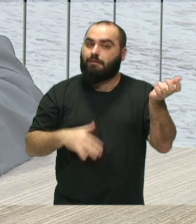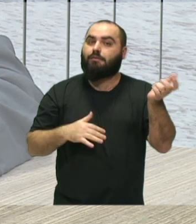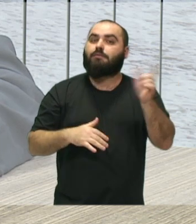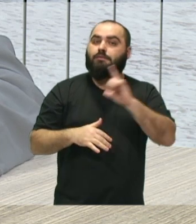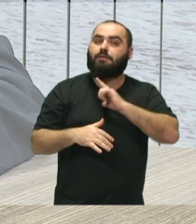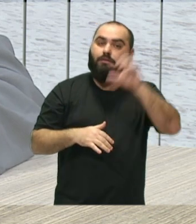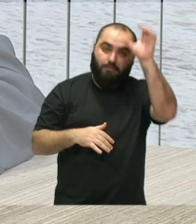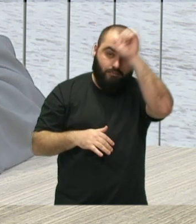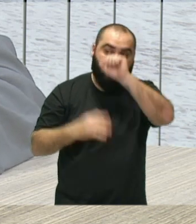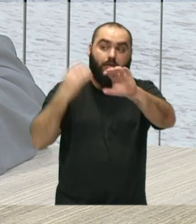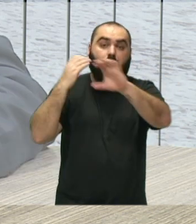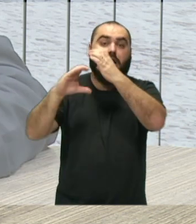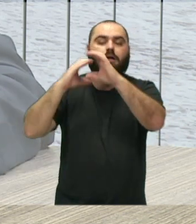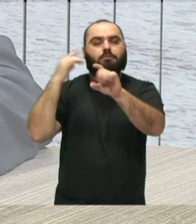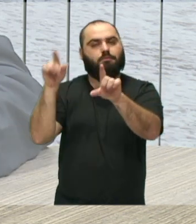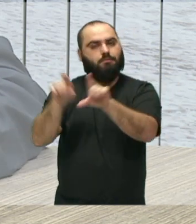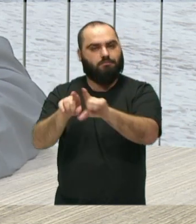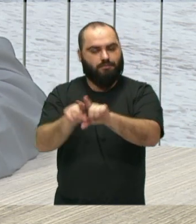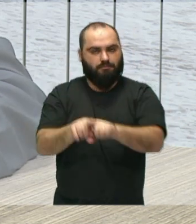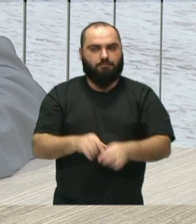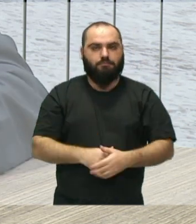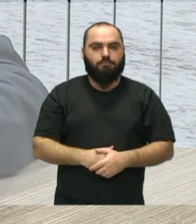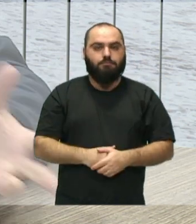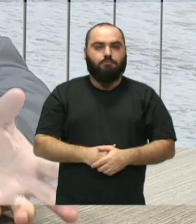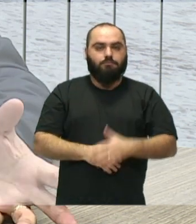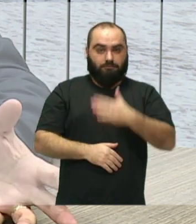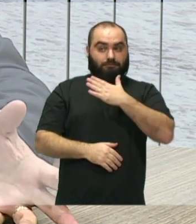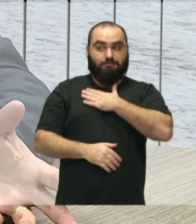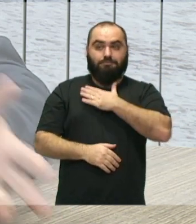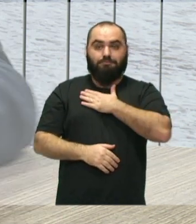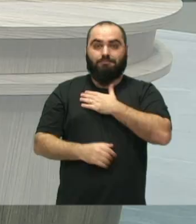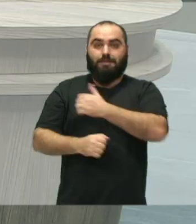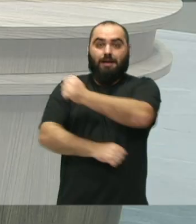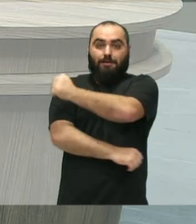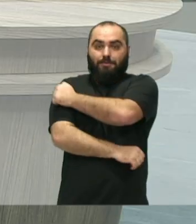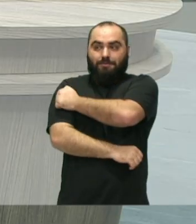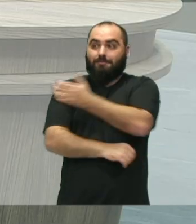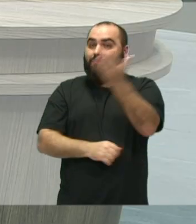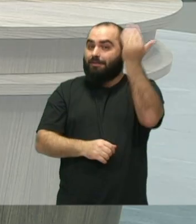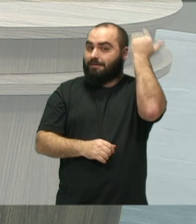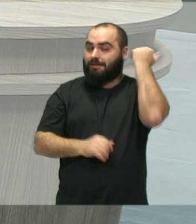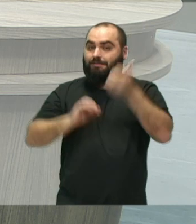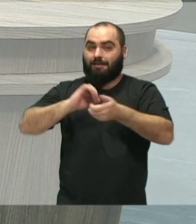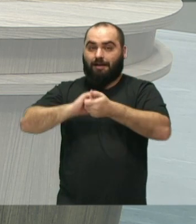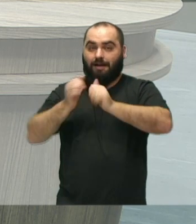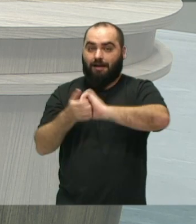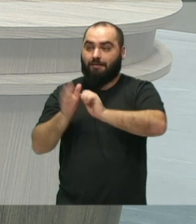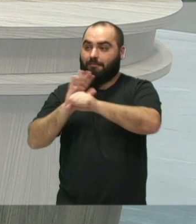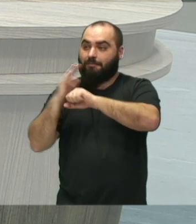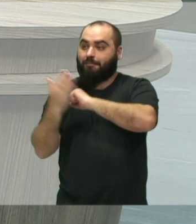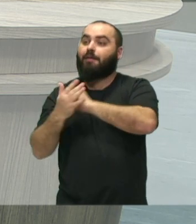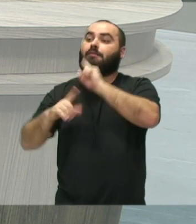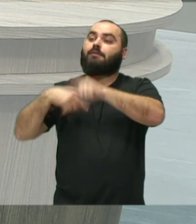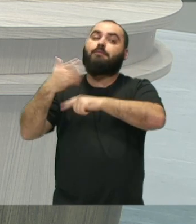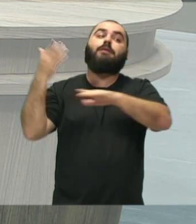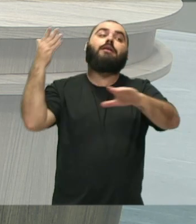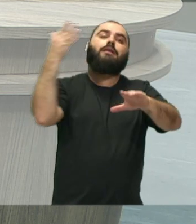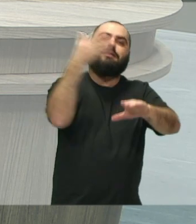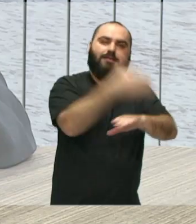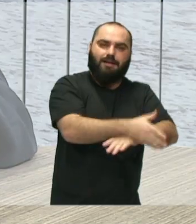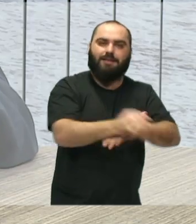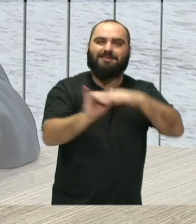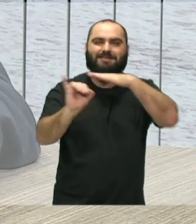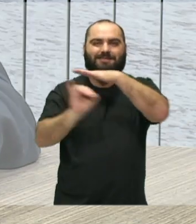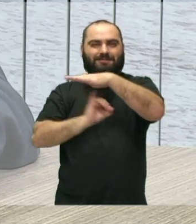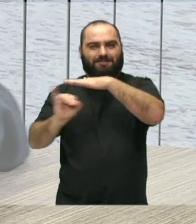né, até mesmo de canto, então é bem comum, comigo foi assim, eu fui aluno do Arte nos Bairros, depois ingressei no conservatório e nós temos também outros exemplos